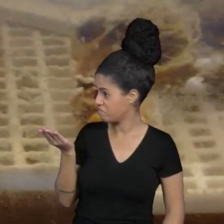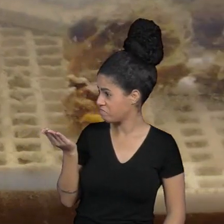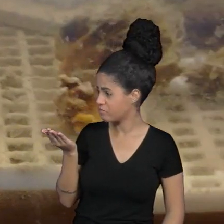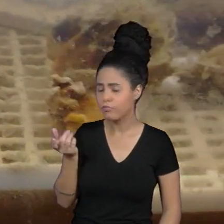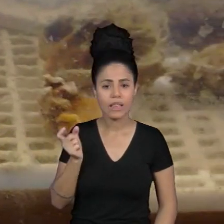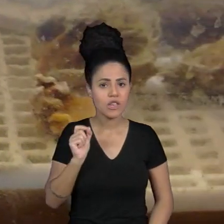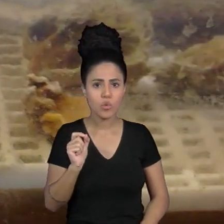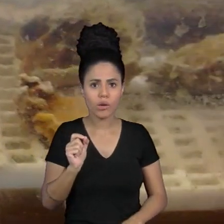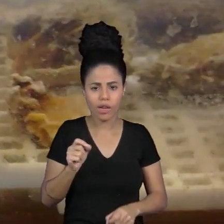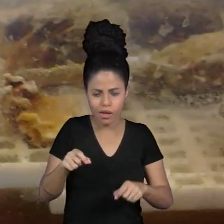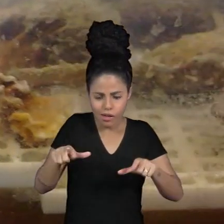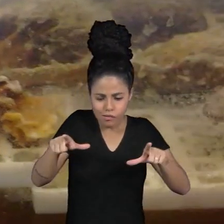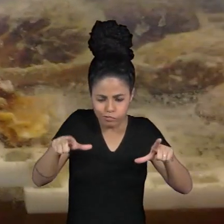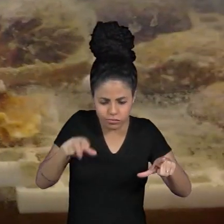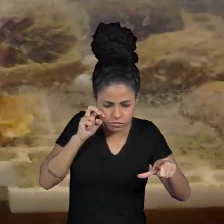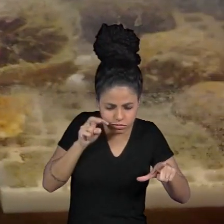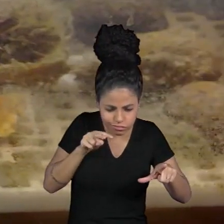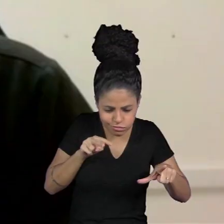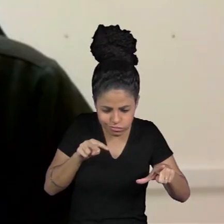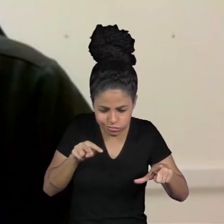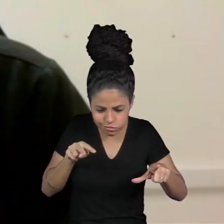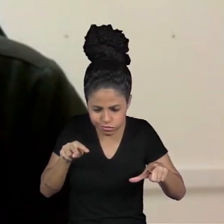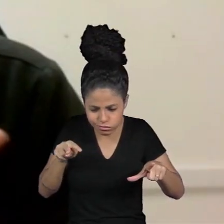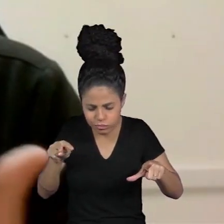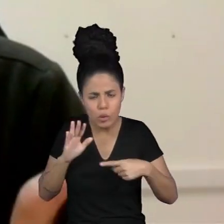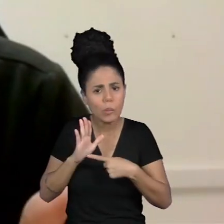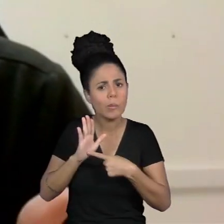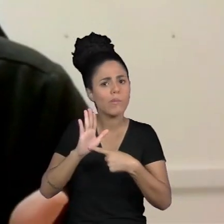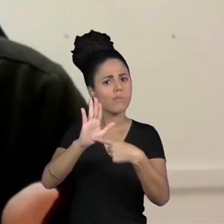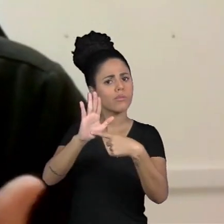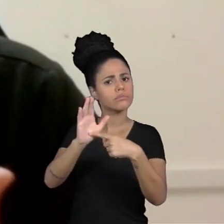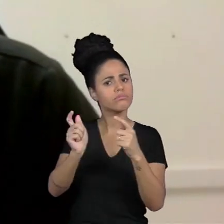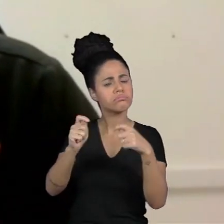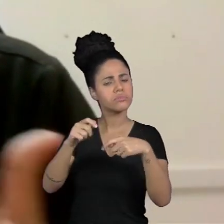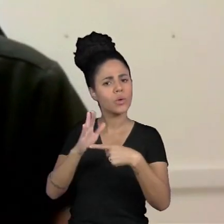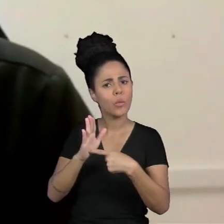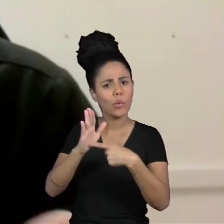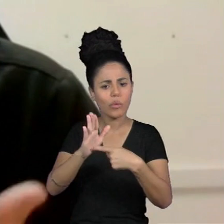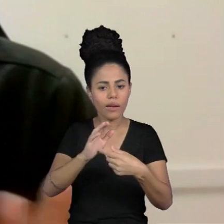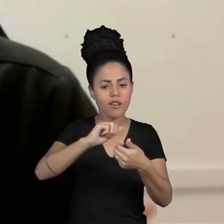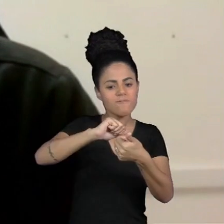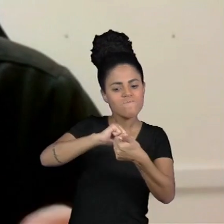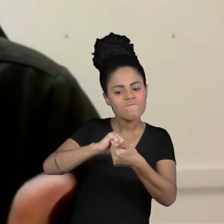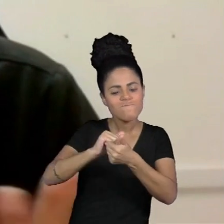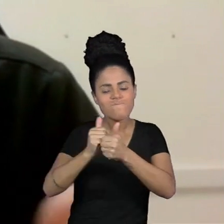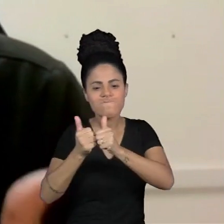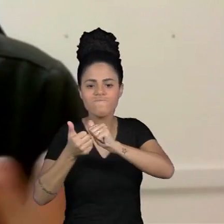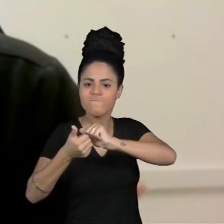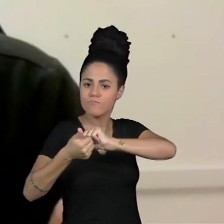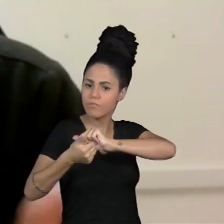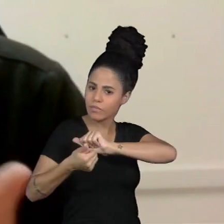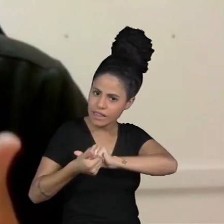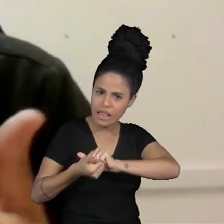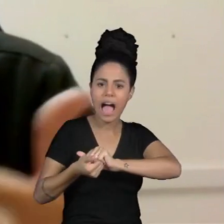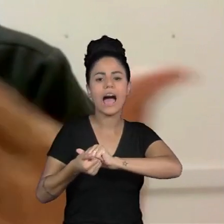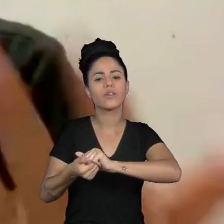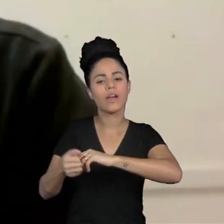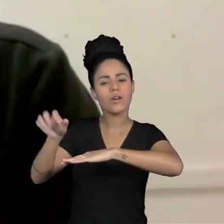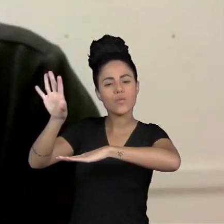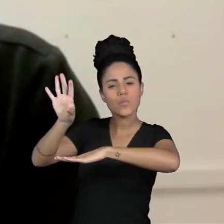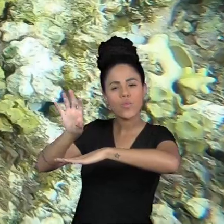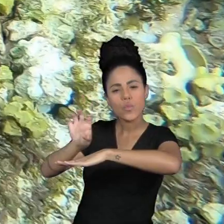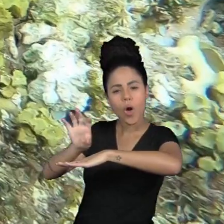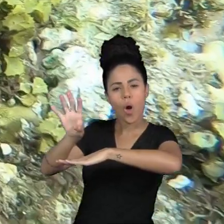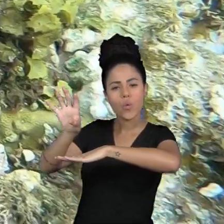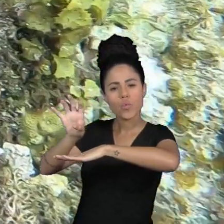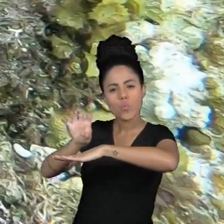clorofilo então isso demonstra aparentemente uma capacidade de ajustar a fotossíntese diante de uma nova